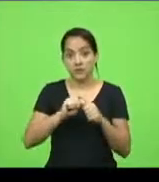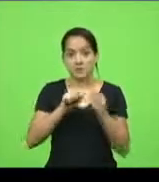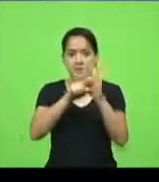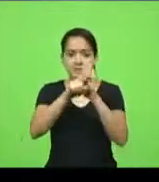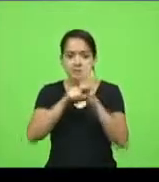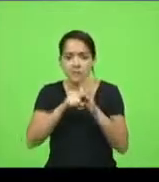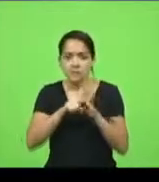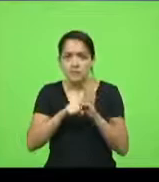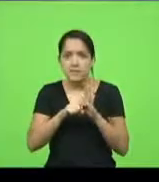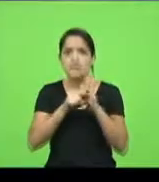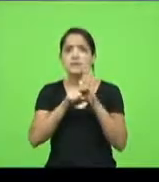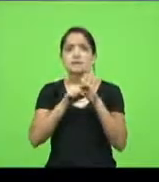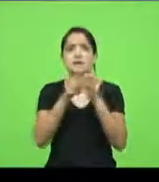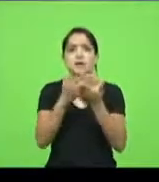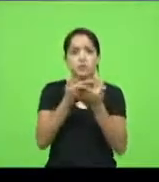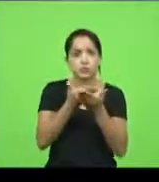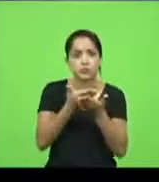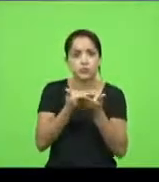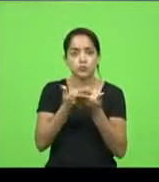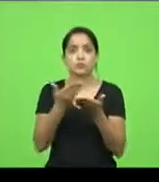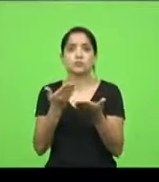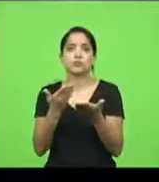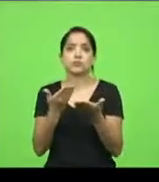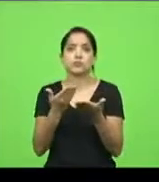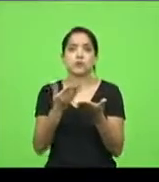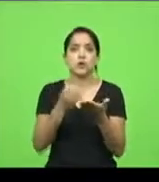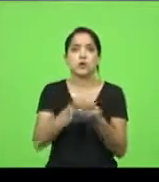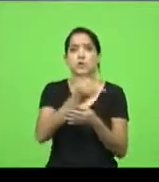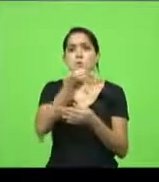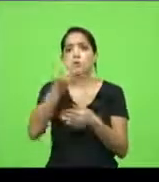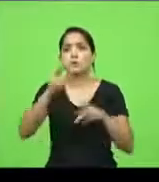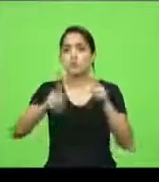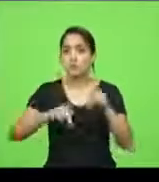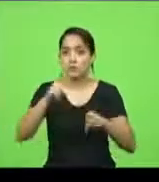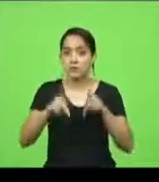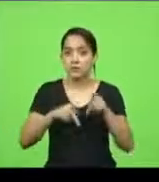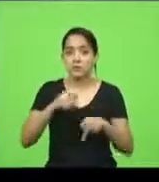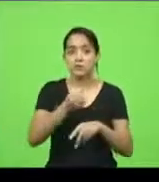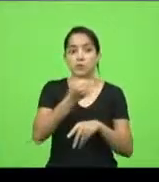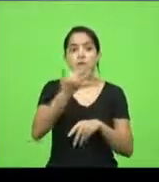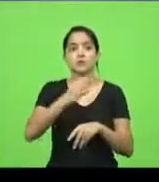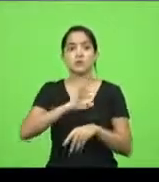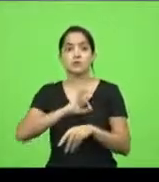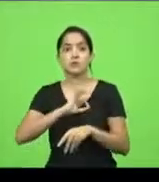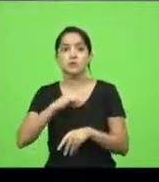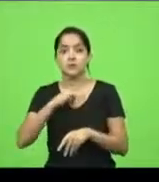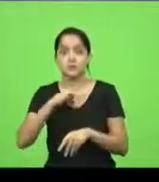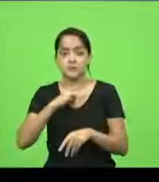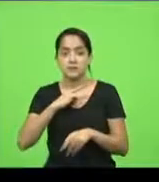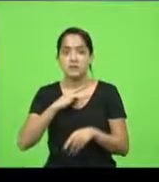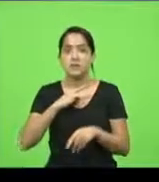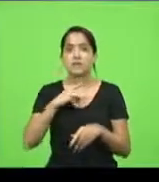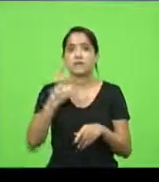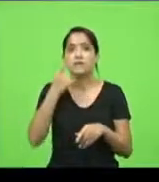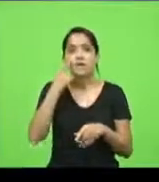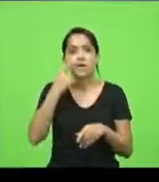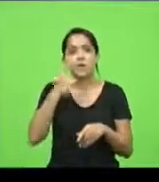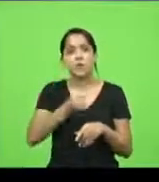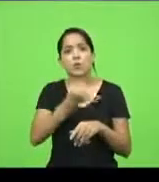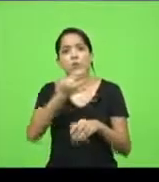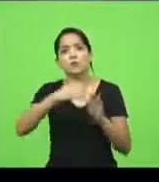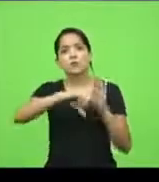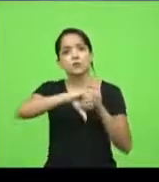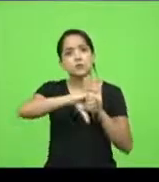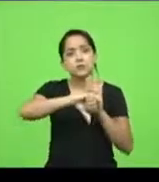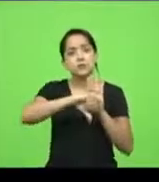correto, saber, por exemplo, policiais por habitante, por cidade, a questão do levantamento dos crimes, da maior incidência,